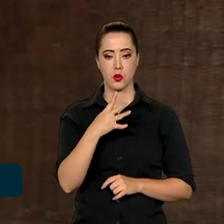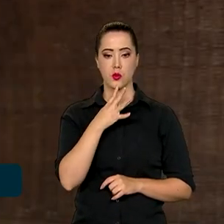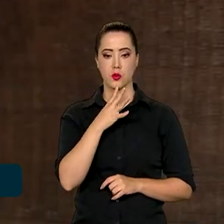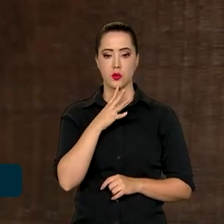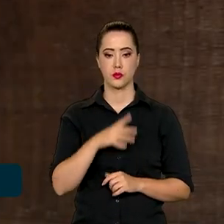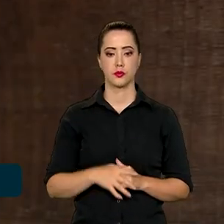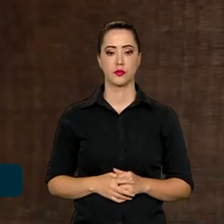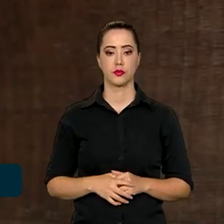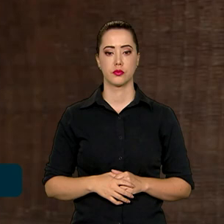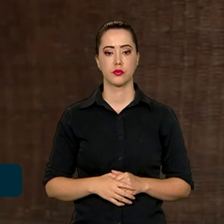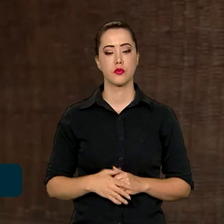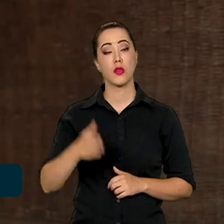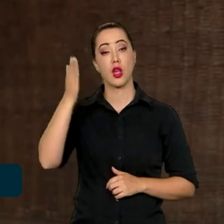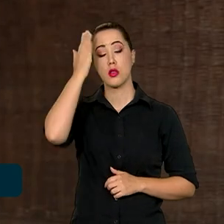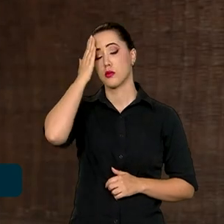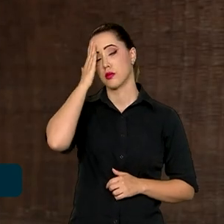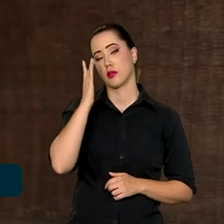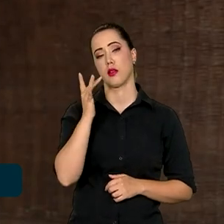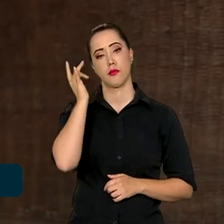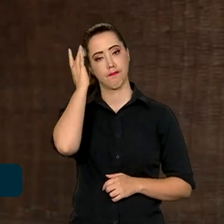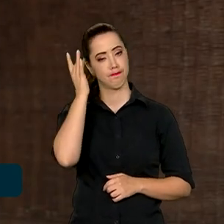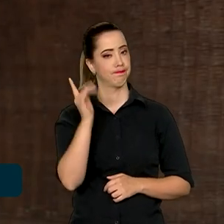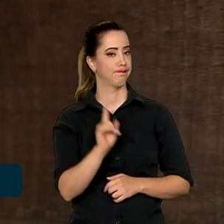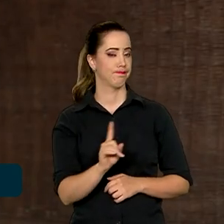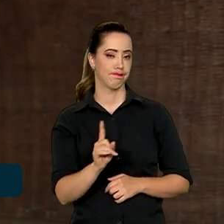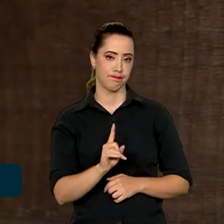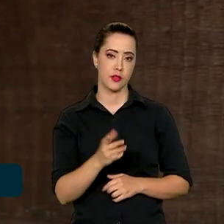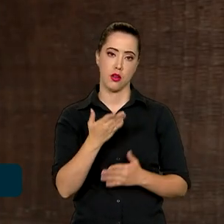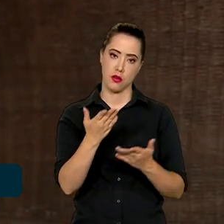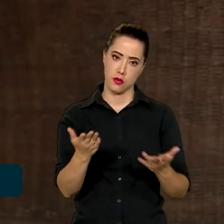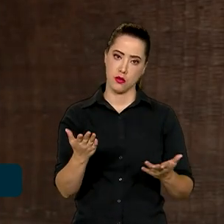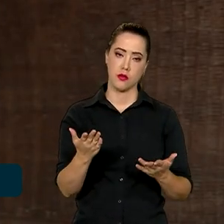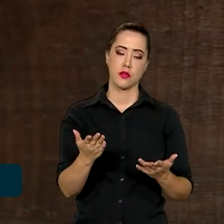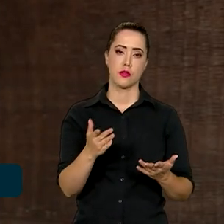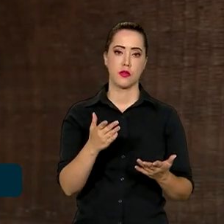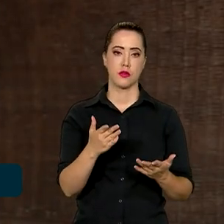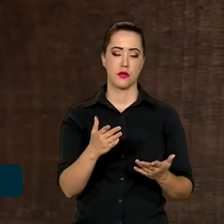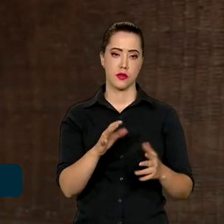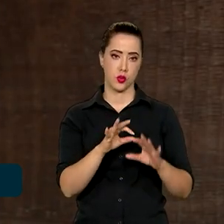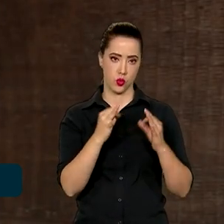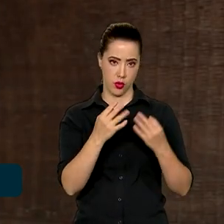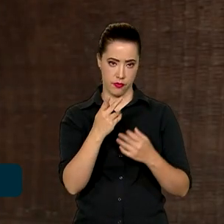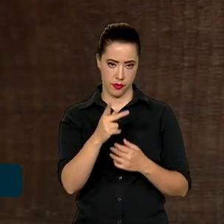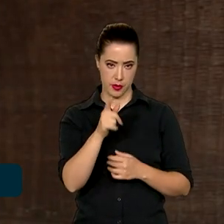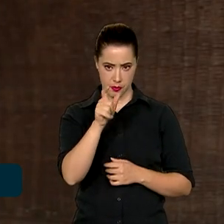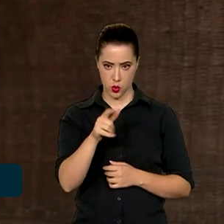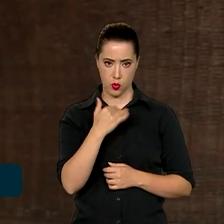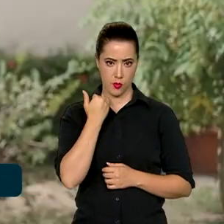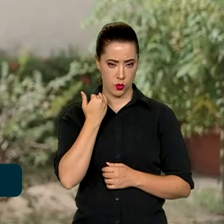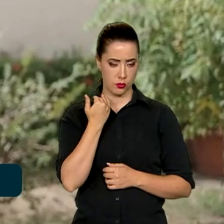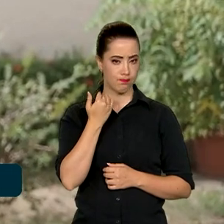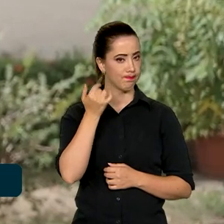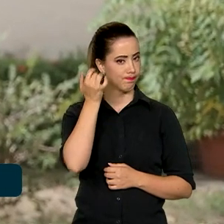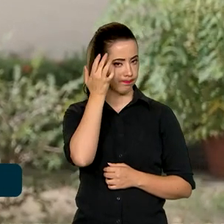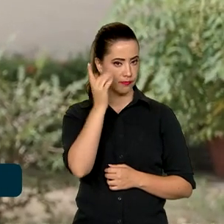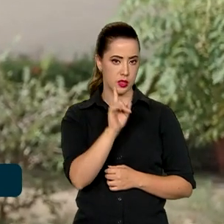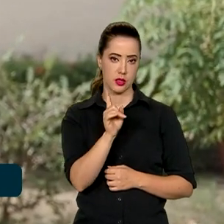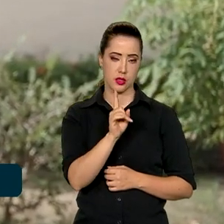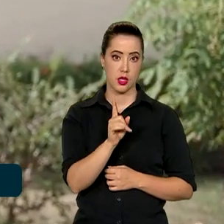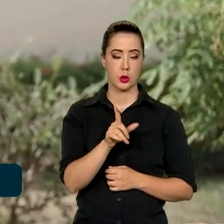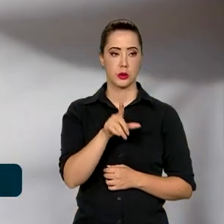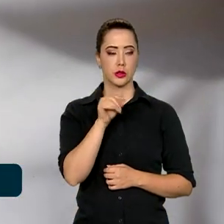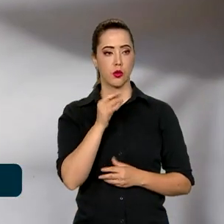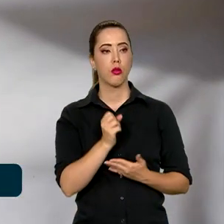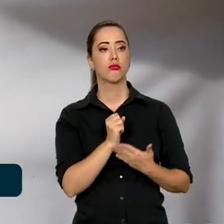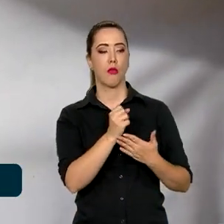Eu sei que não é fácil você perder alguém da família e tomar essa